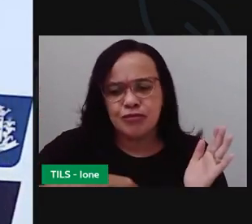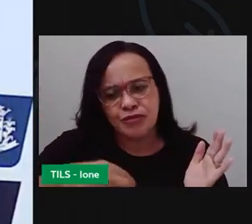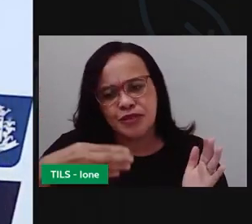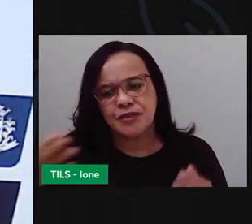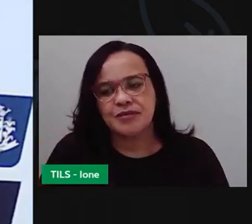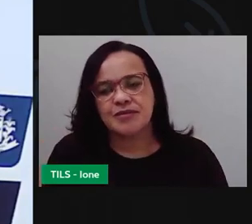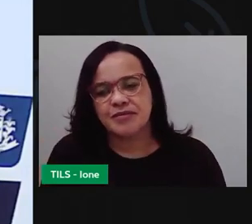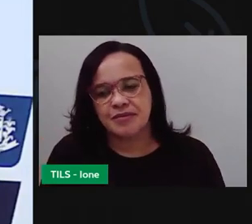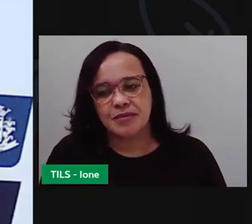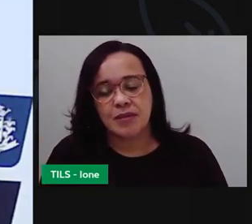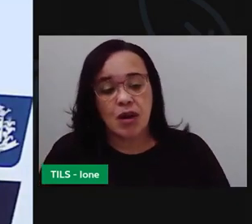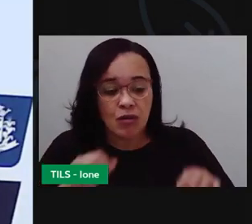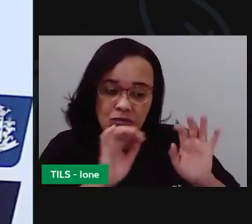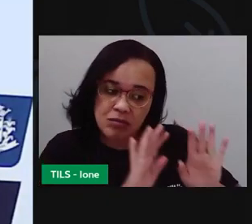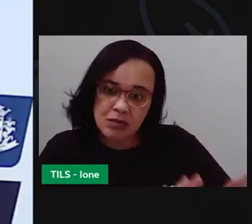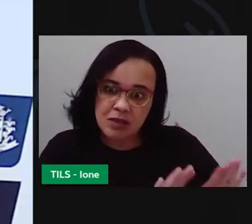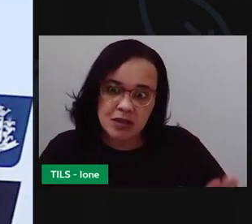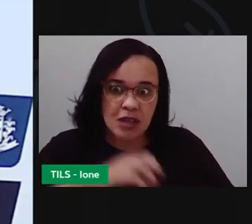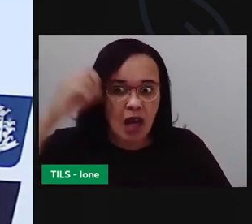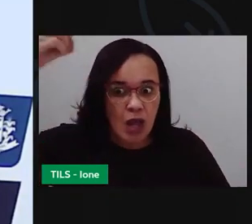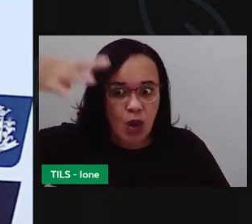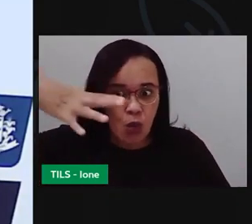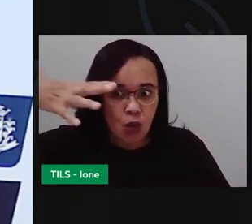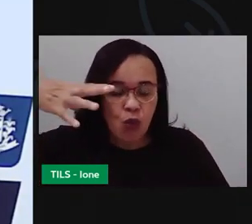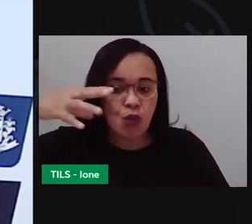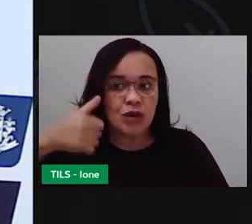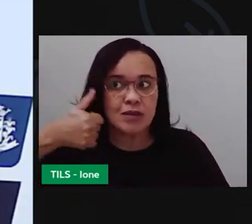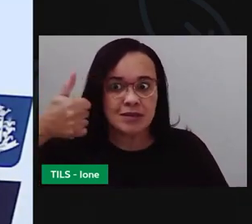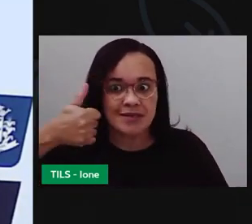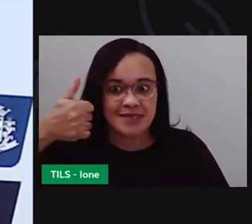Vou deixá-lo na feira. Durma bem.